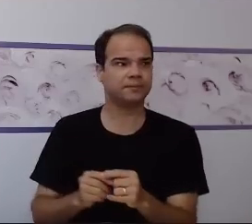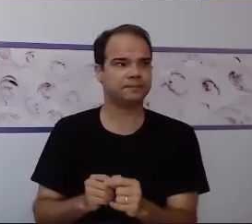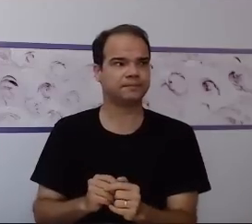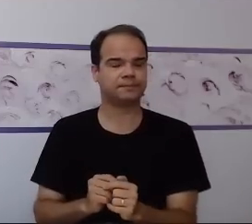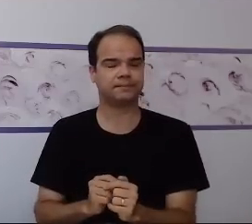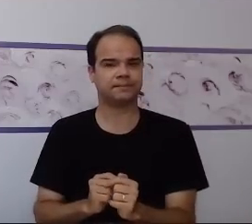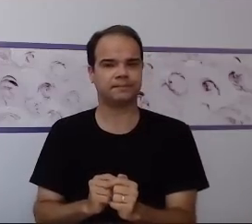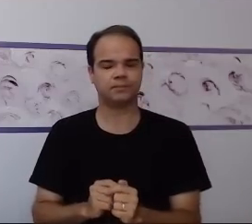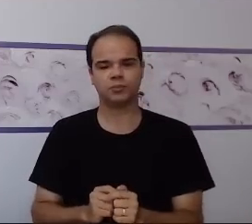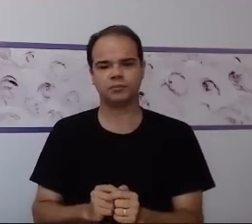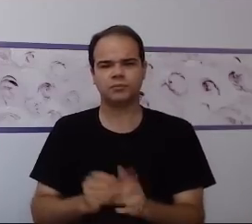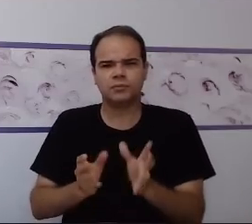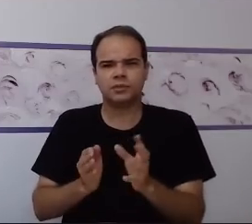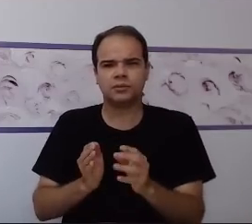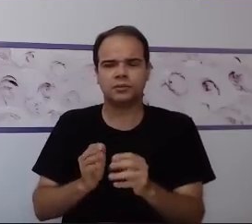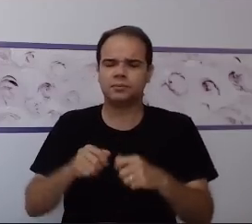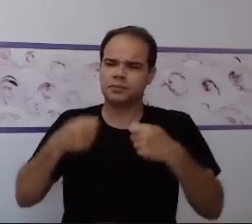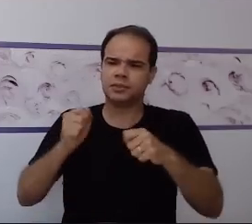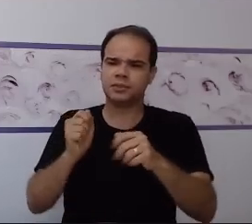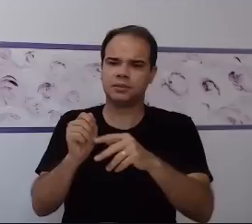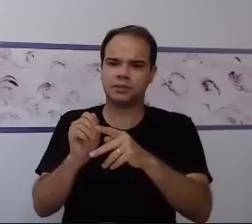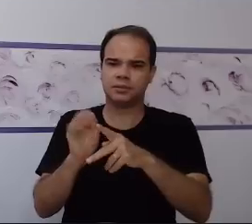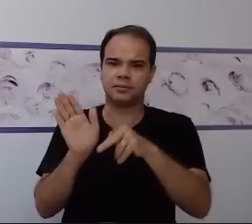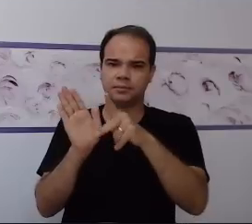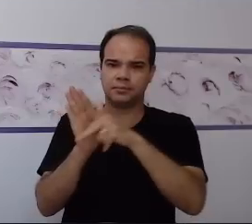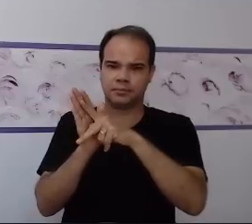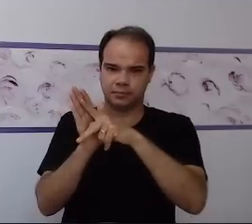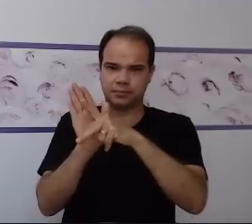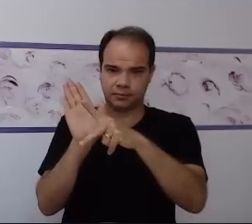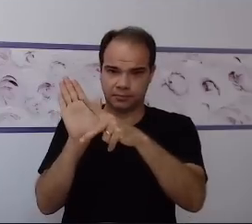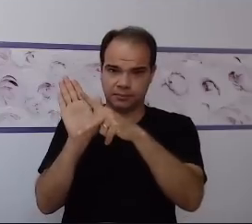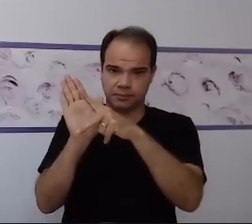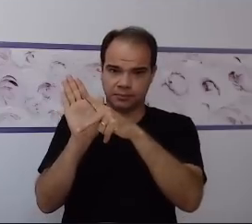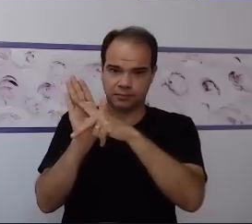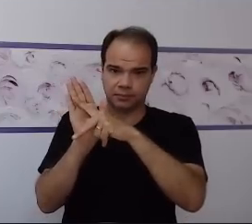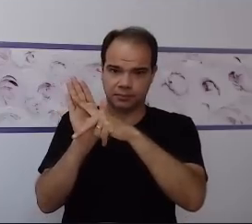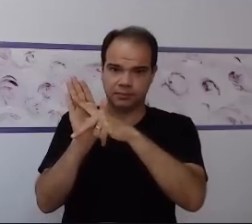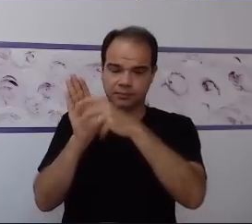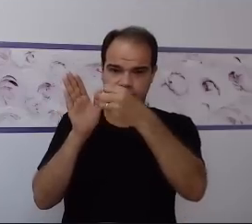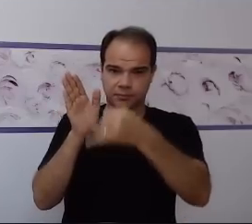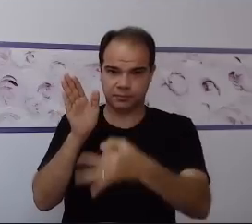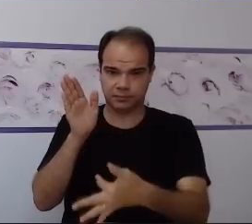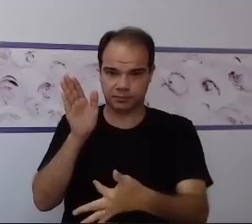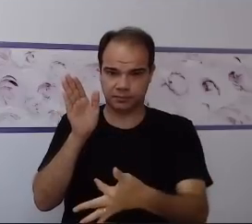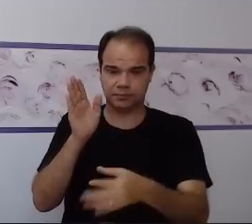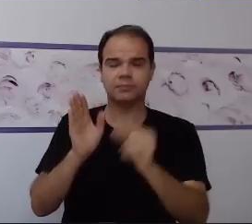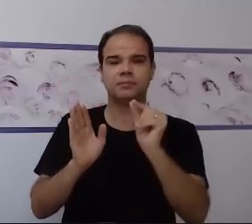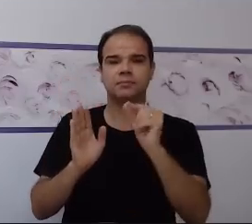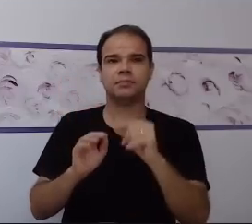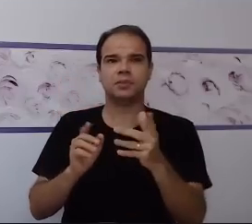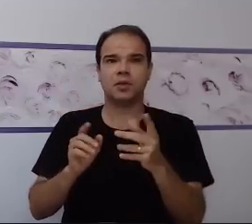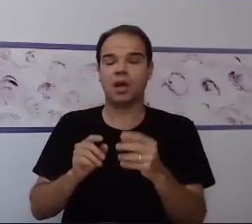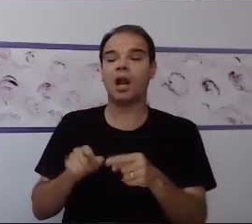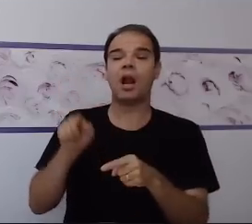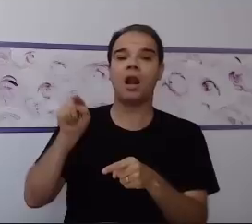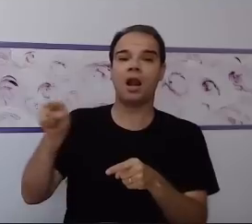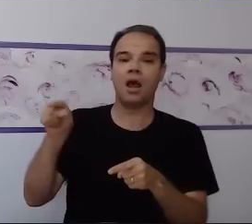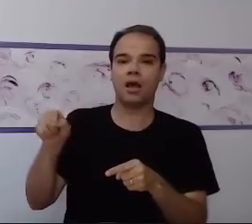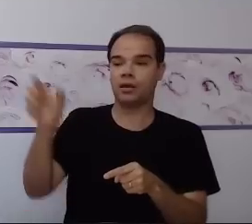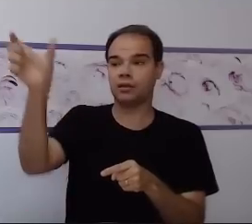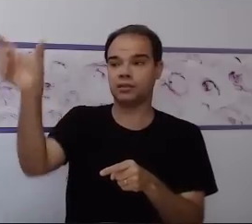faça um planejamento dentro desse ensino estruturado, você precisa conhecer essa pessoa com deficiência.